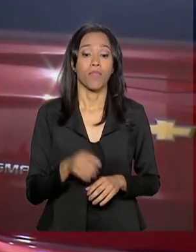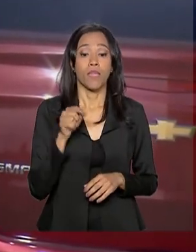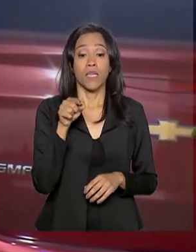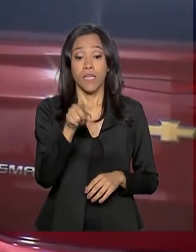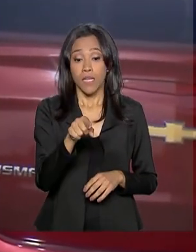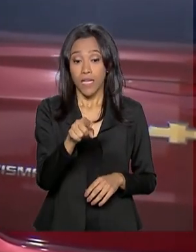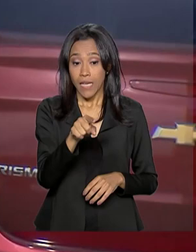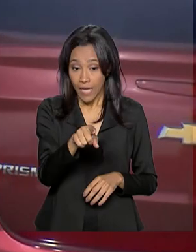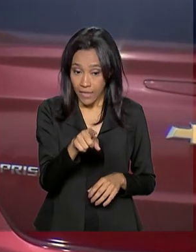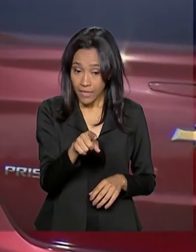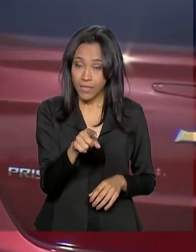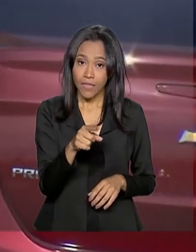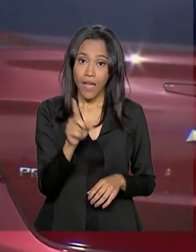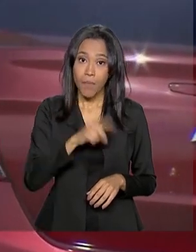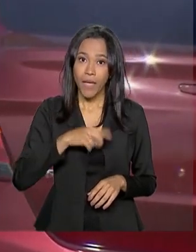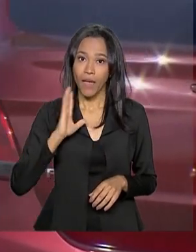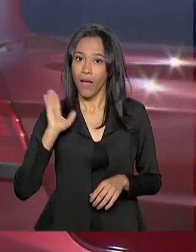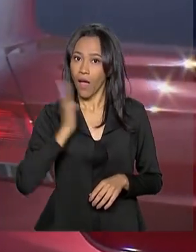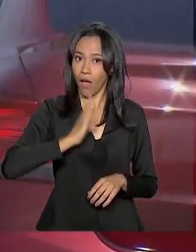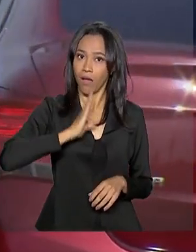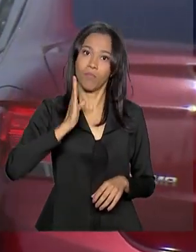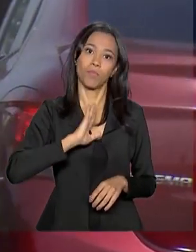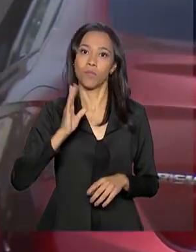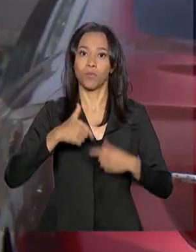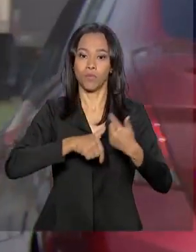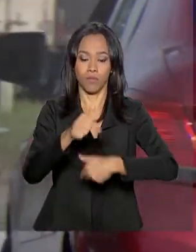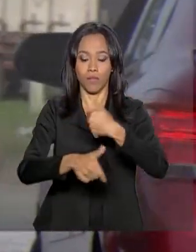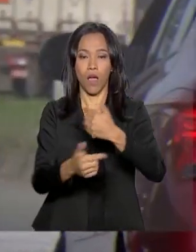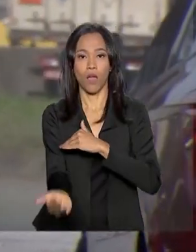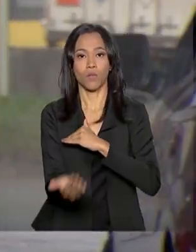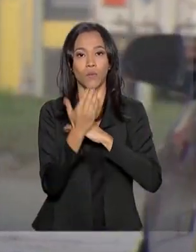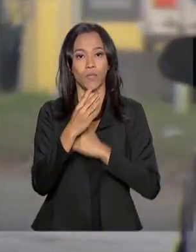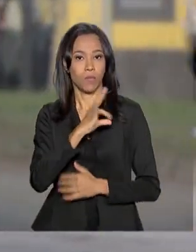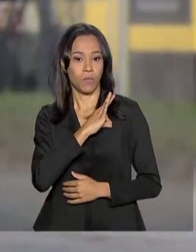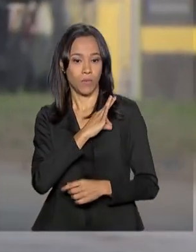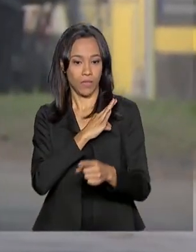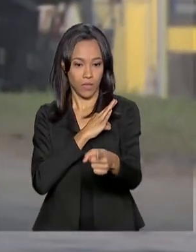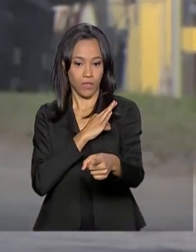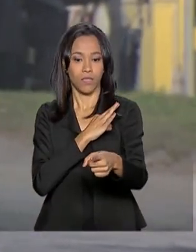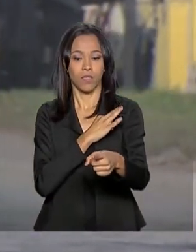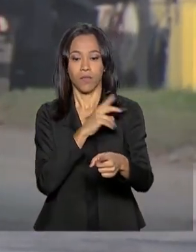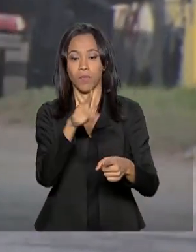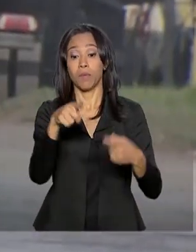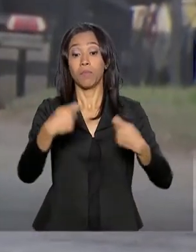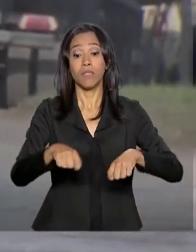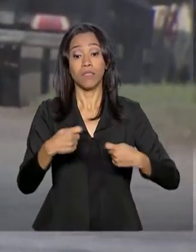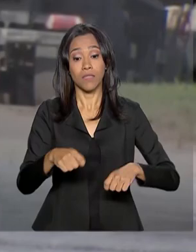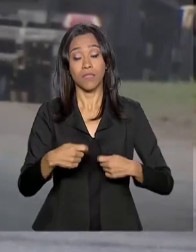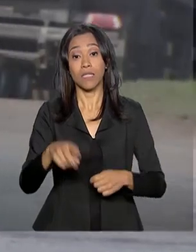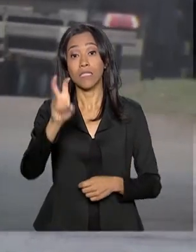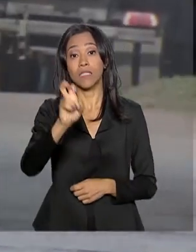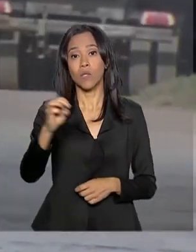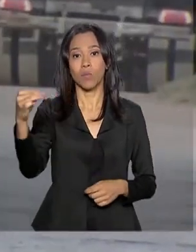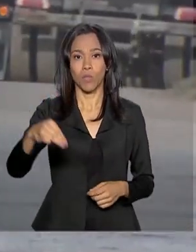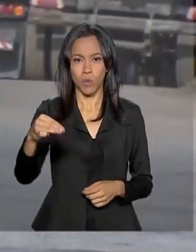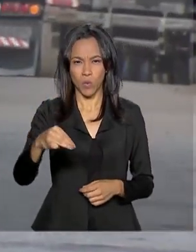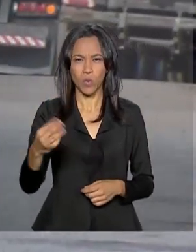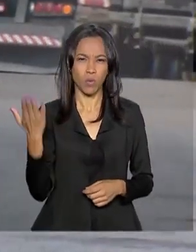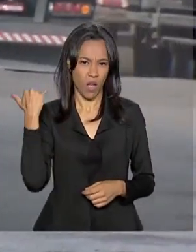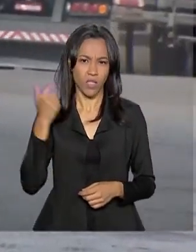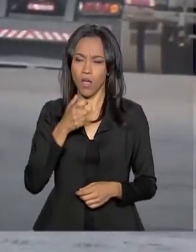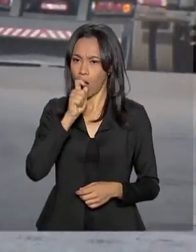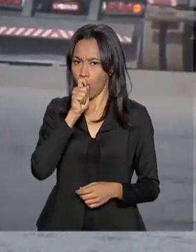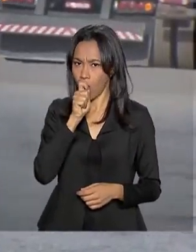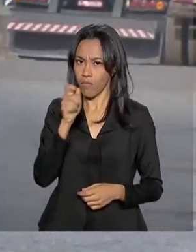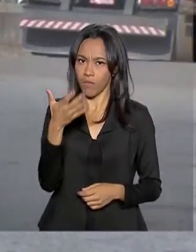vantagem desse método é a rapidez na ação da polícia. Com o bafômetro tradicional, são necessários cinco minutos para verificar